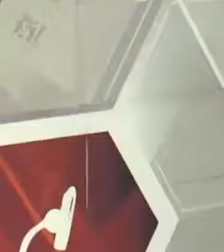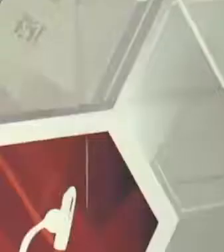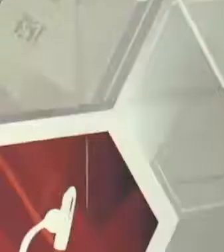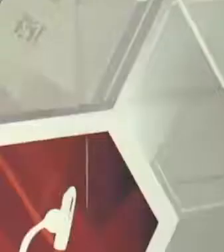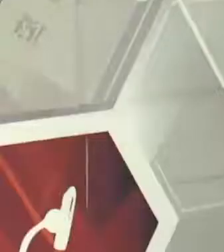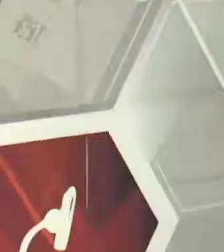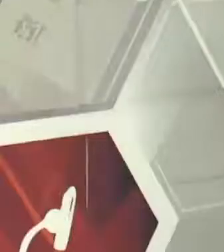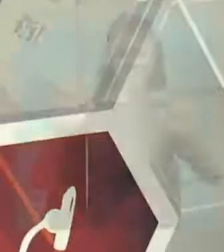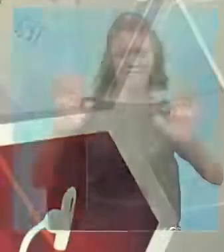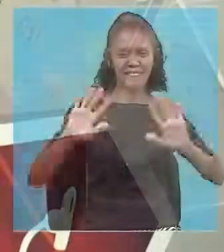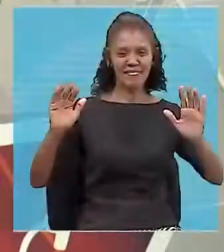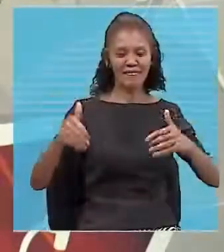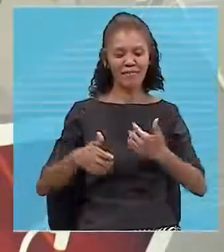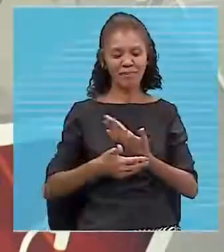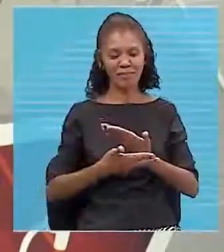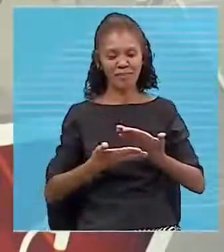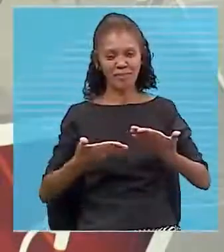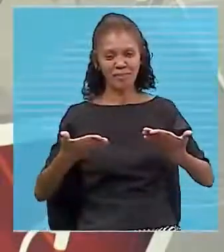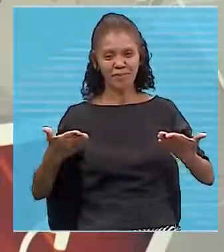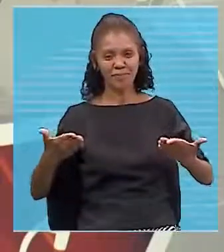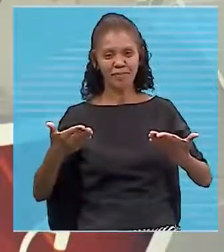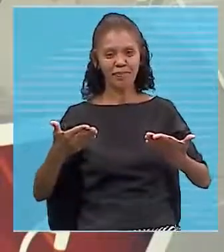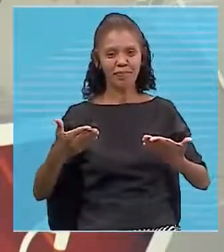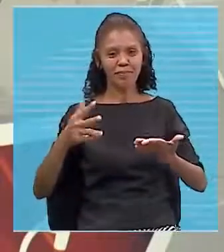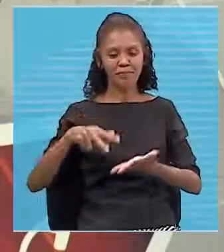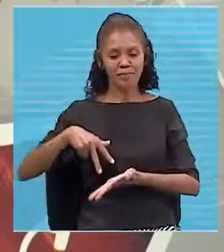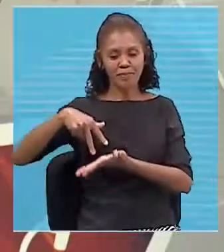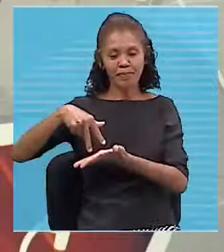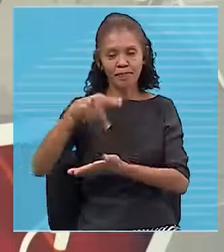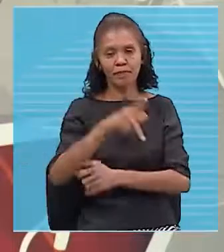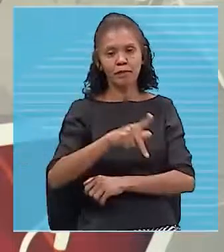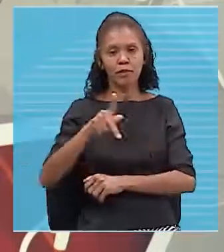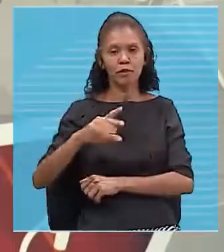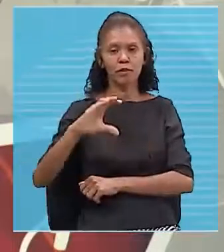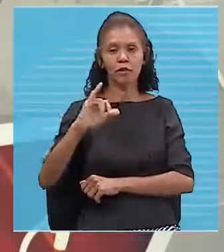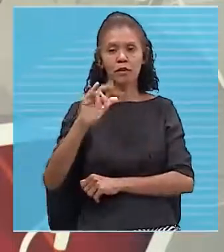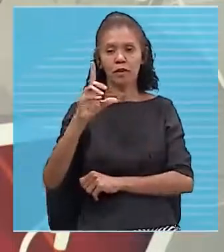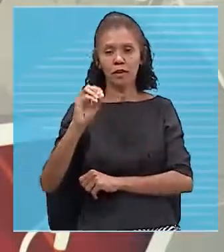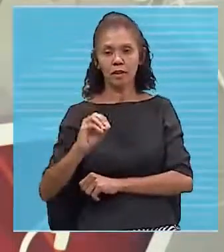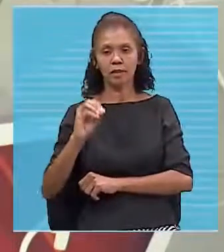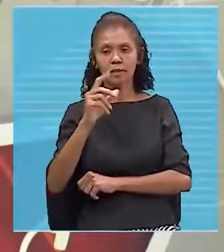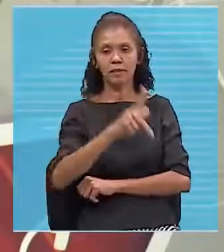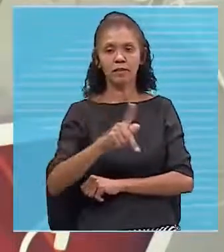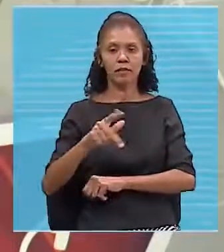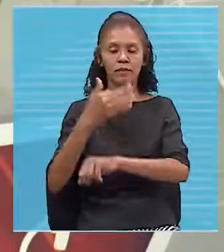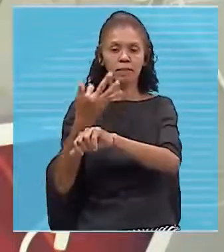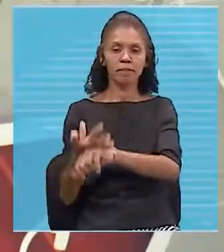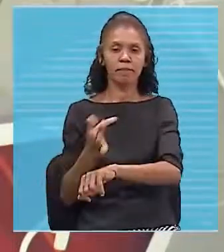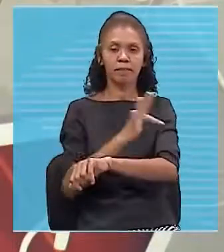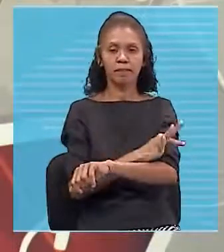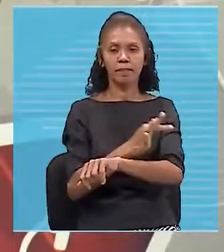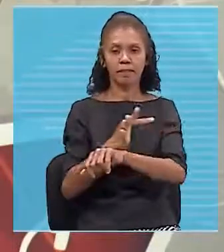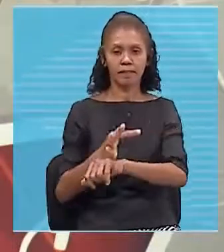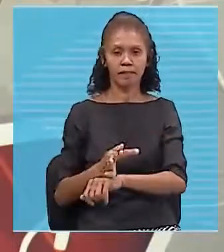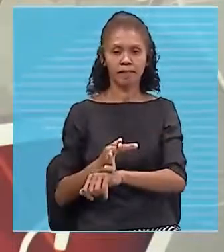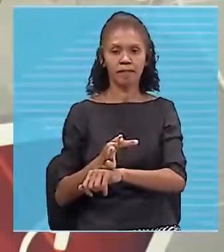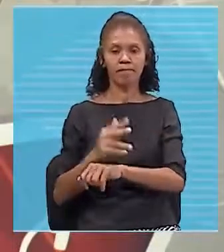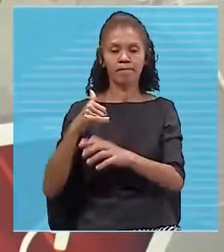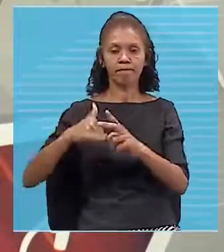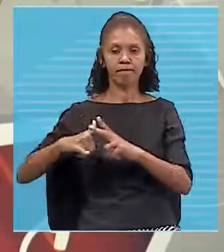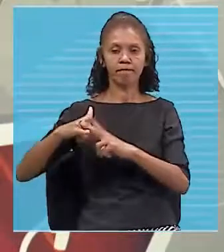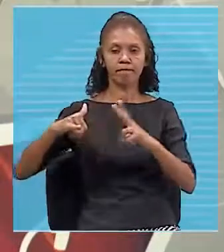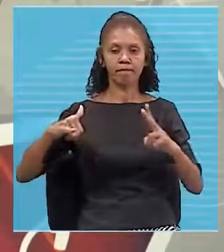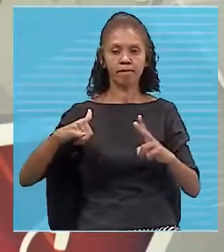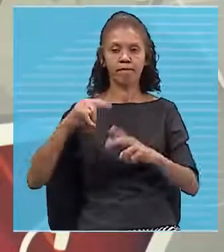Fala, galerinha! Beleza? Aqui quem fala com vocês é o professor Caio, professor de Física aqui do Canal Educação.